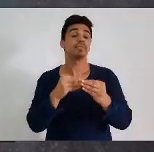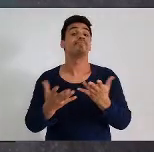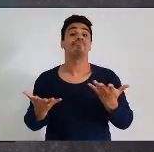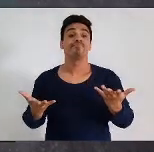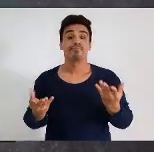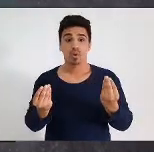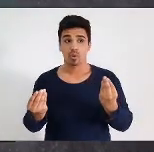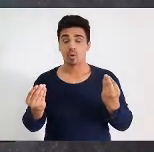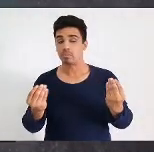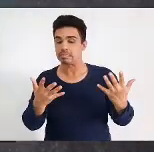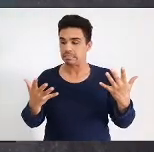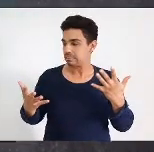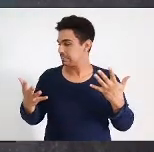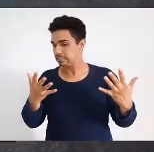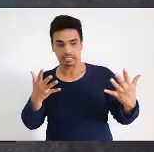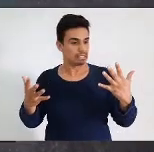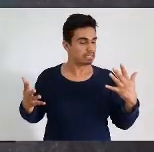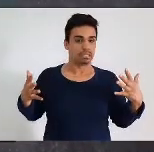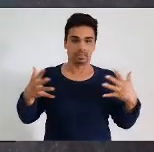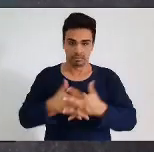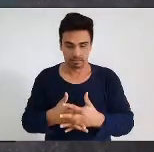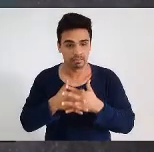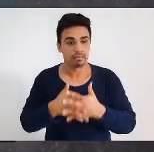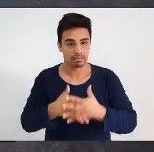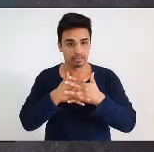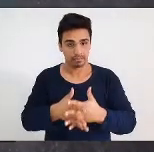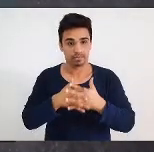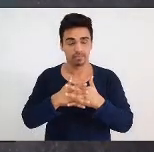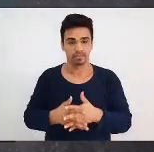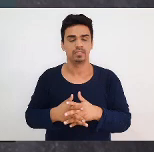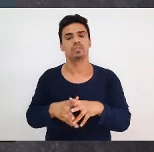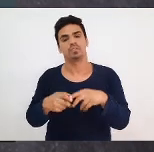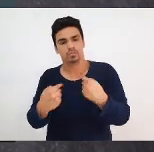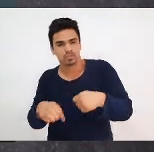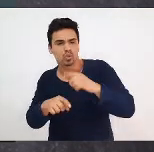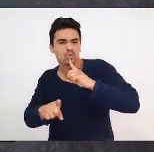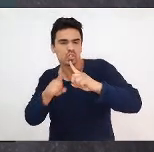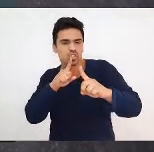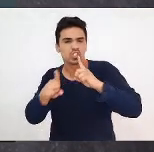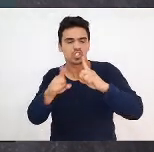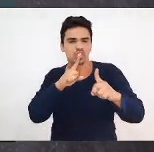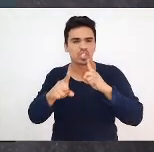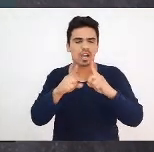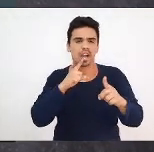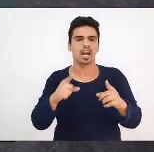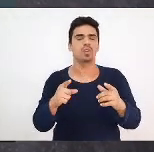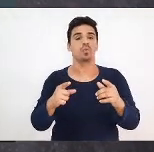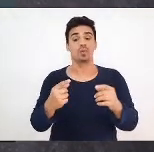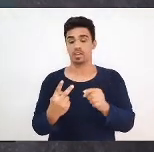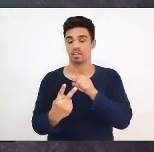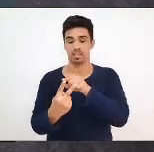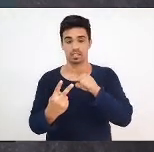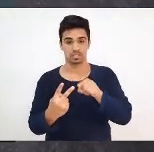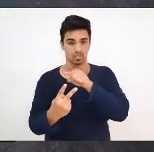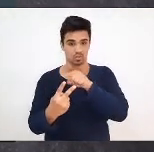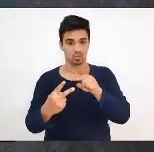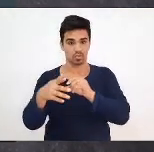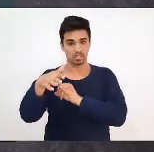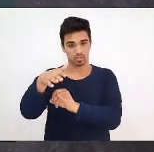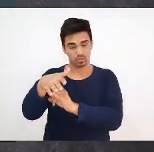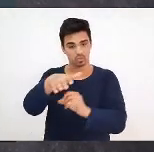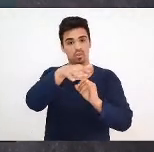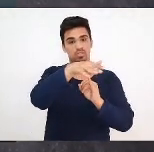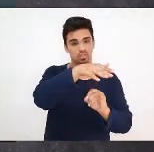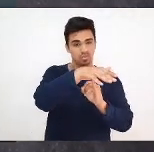sentimos, então, necessidade de, em diálogo, em diálogo entre as duas entidades, a BEP e CFP,